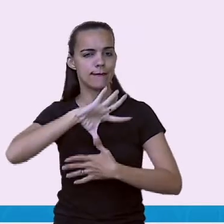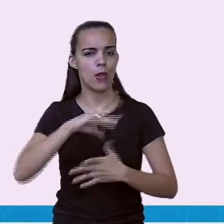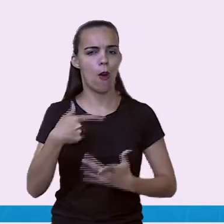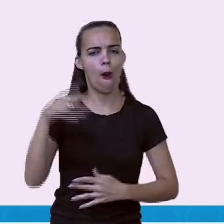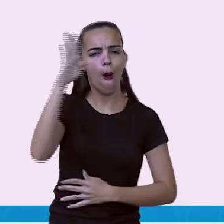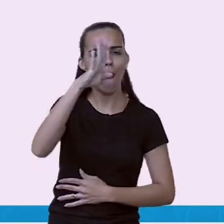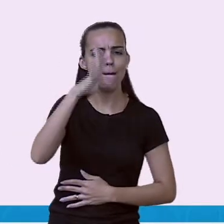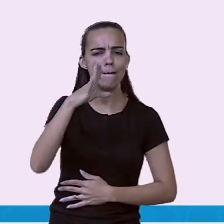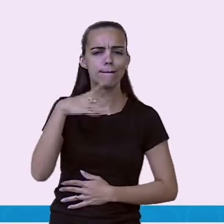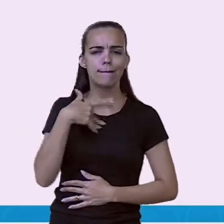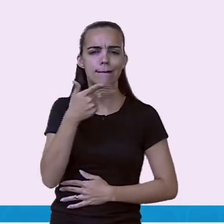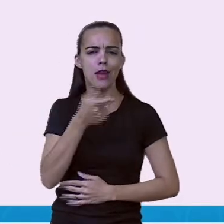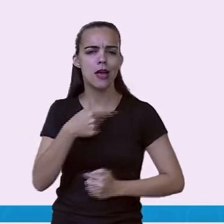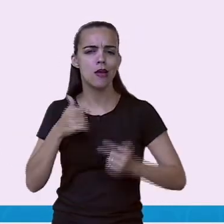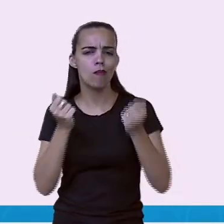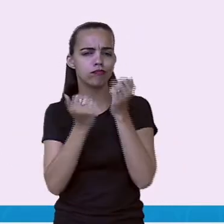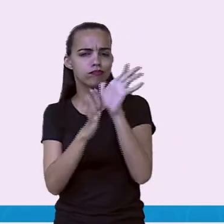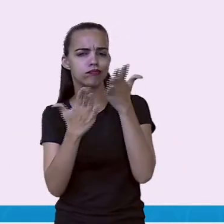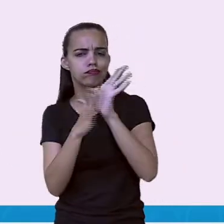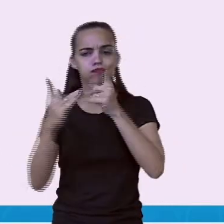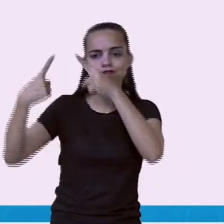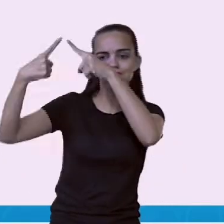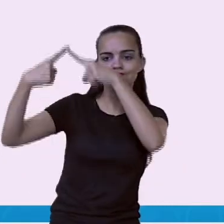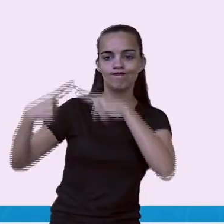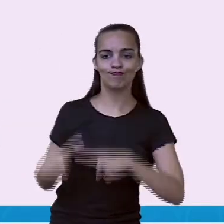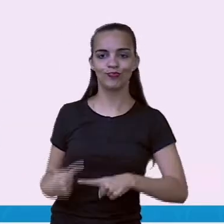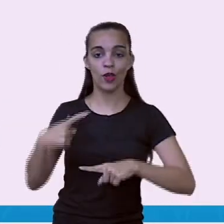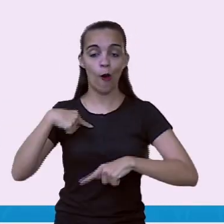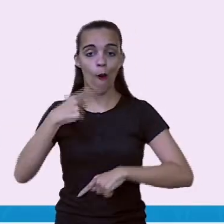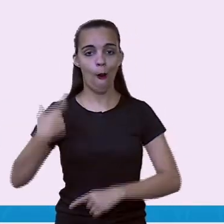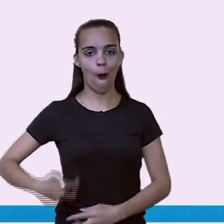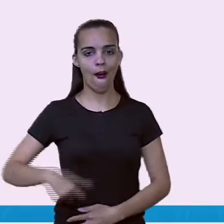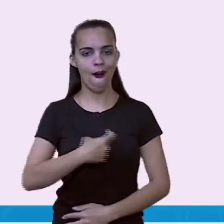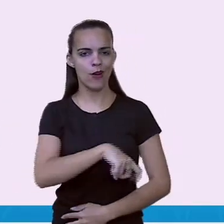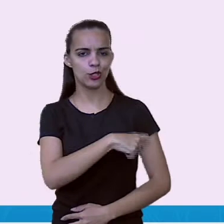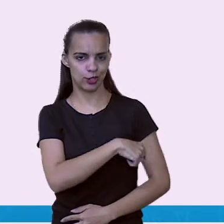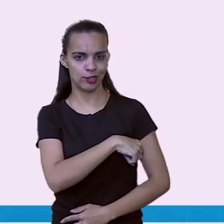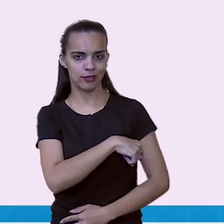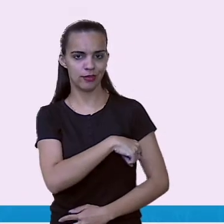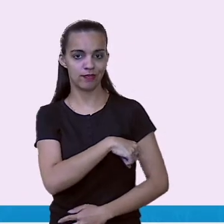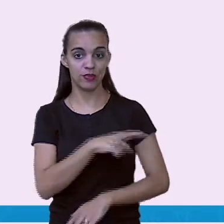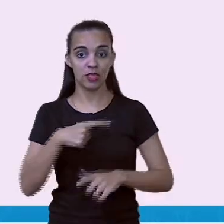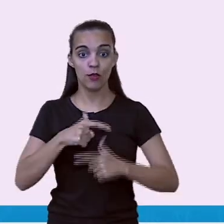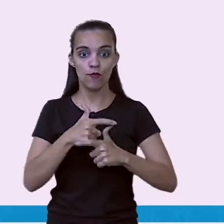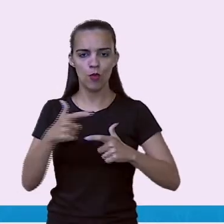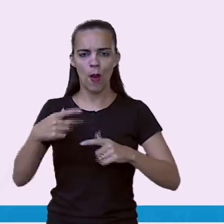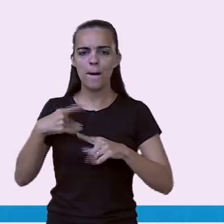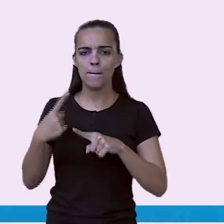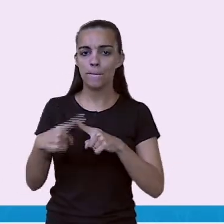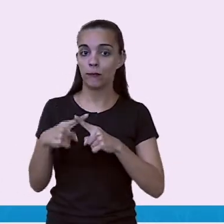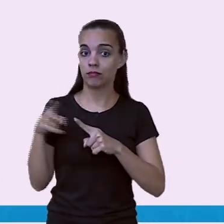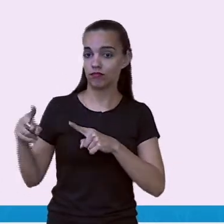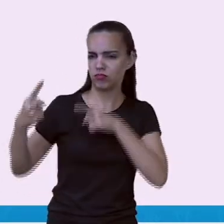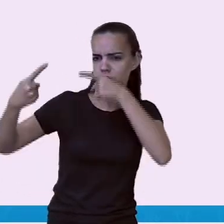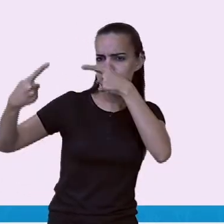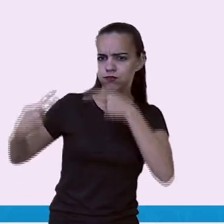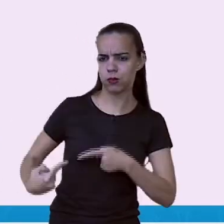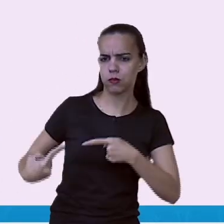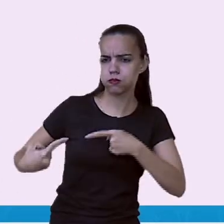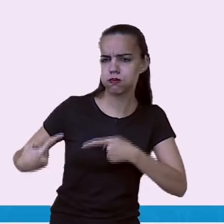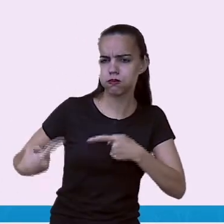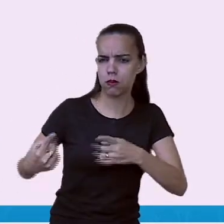que despontava com um grande... Era uma grande candidata, né, a ganhar o torneio. E sempre, né, pessoal?